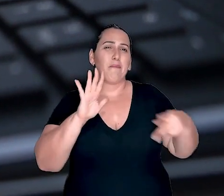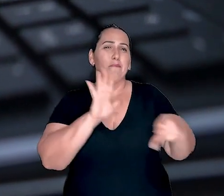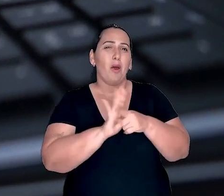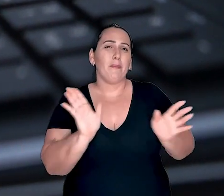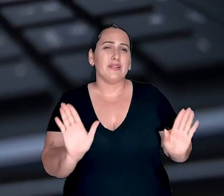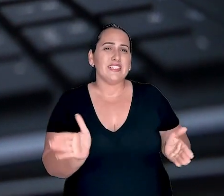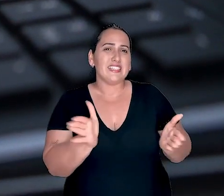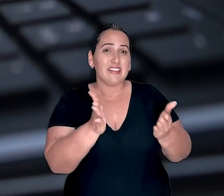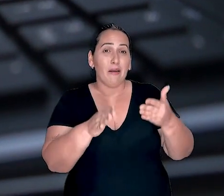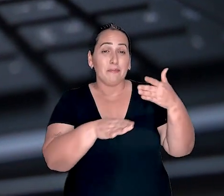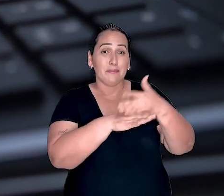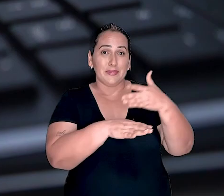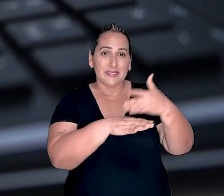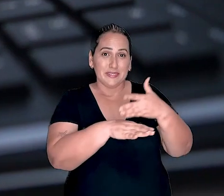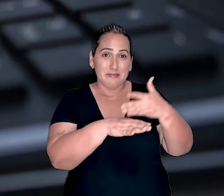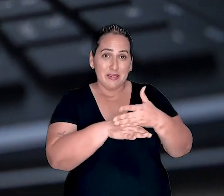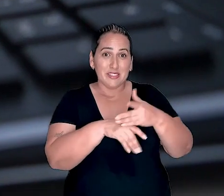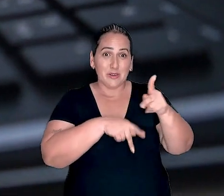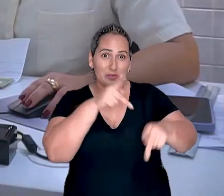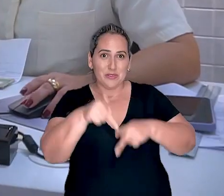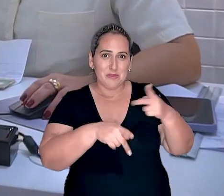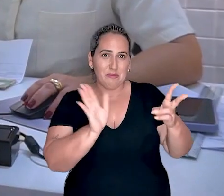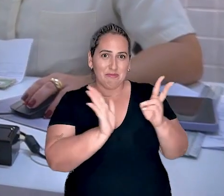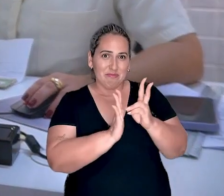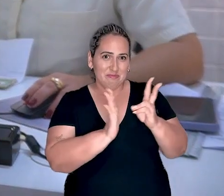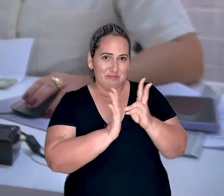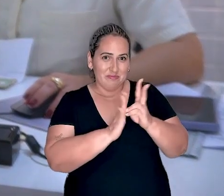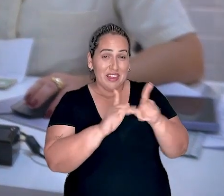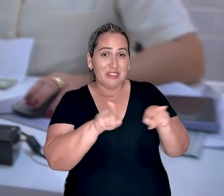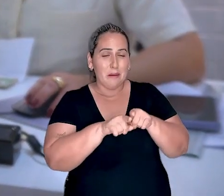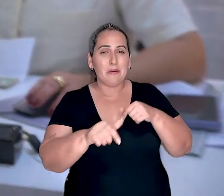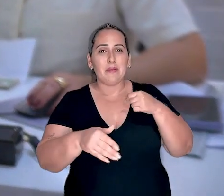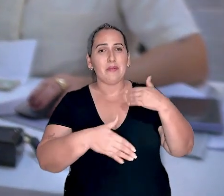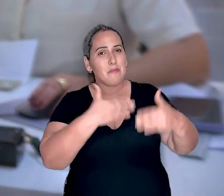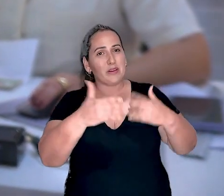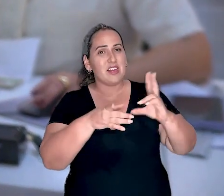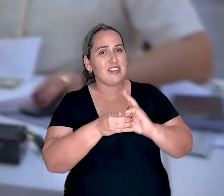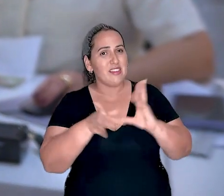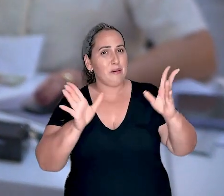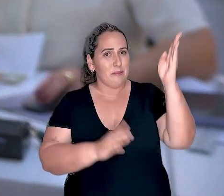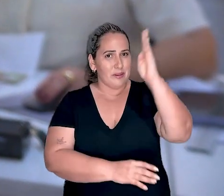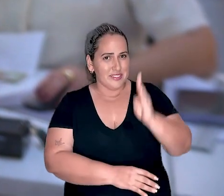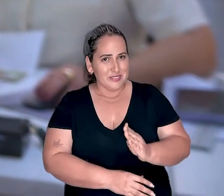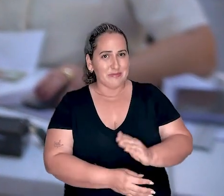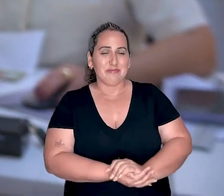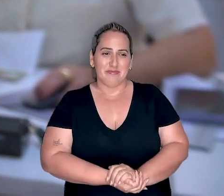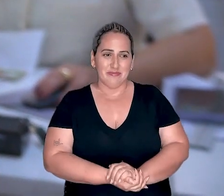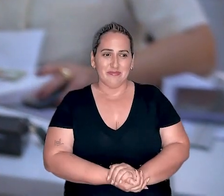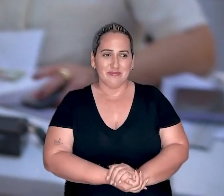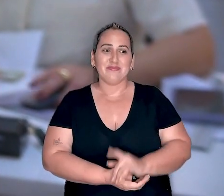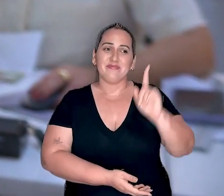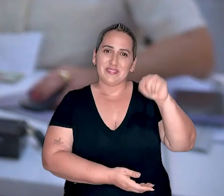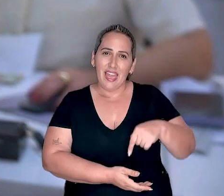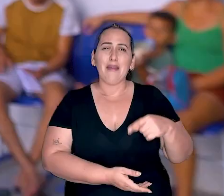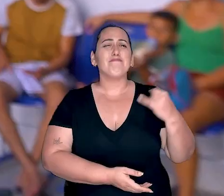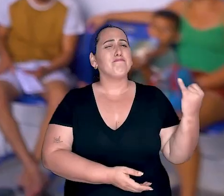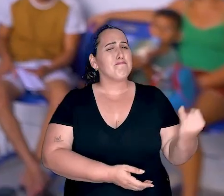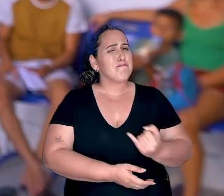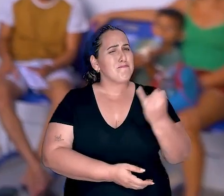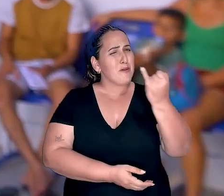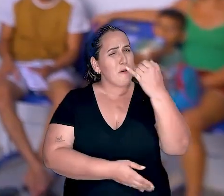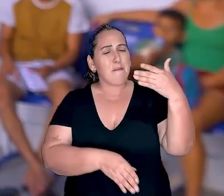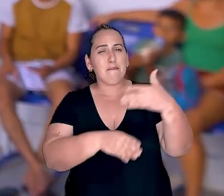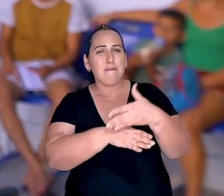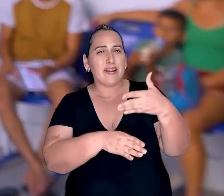ações para incentivar a participação dos povos originários no processo democrático brasileiro. É extremamente